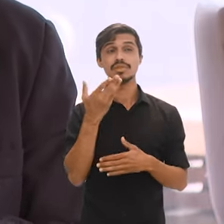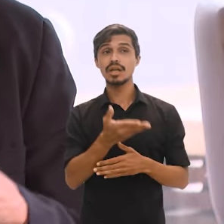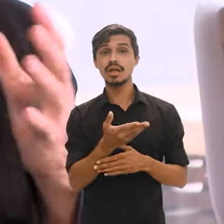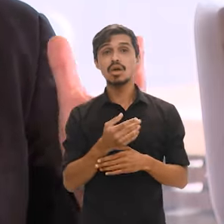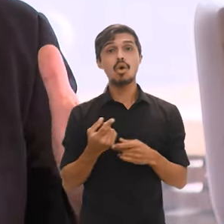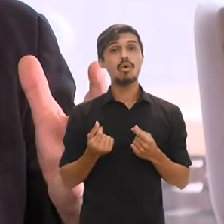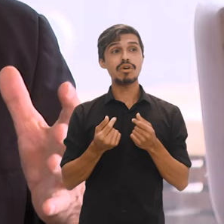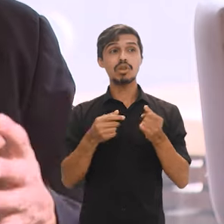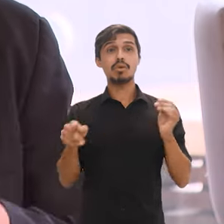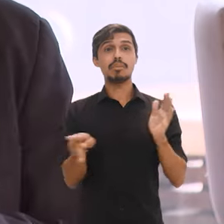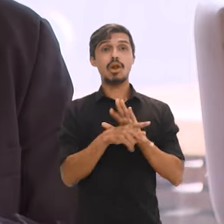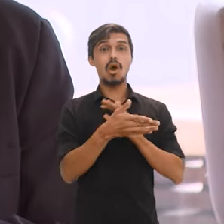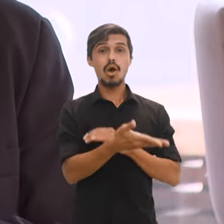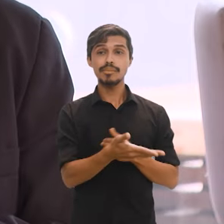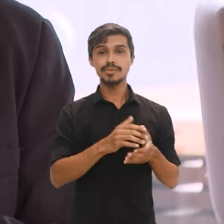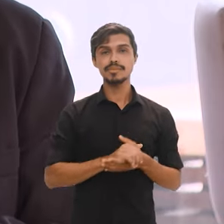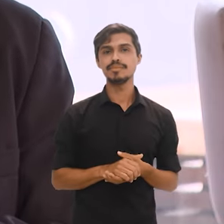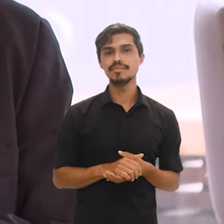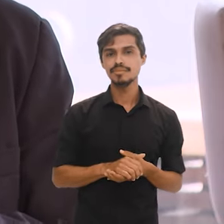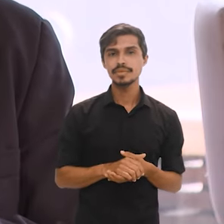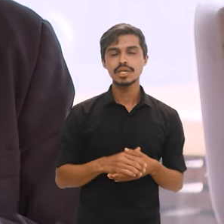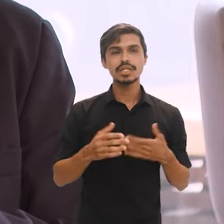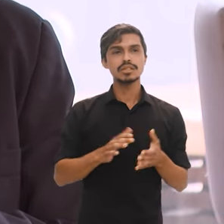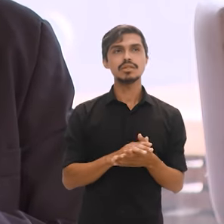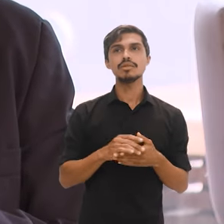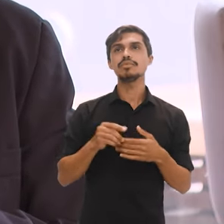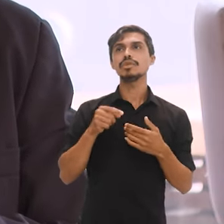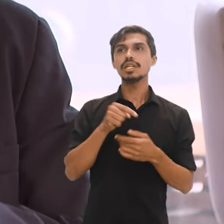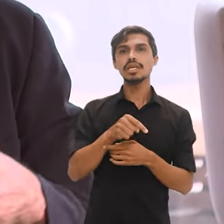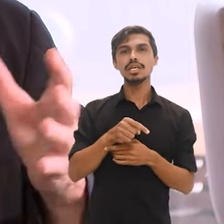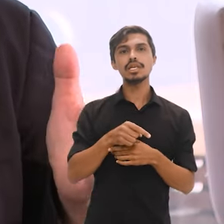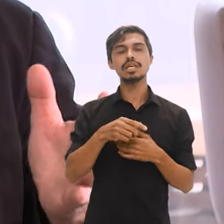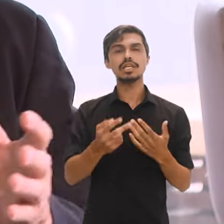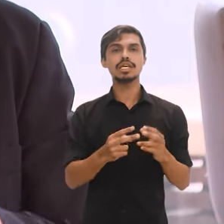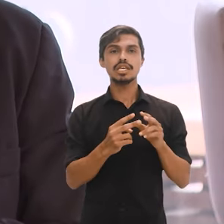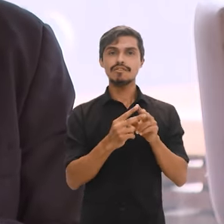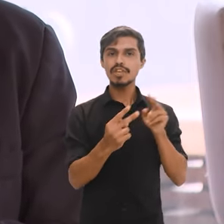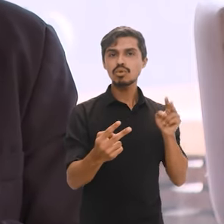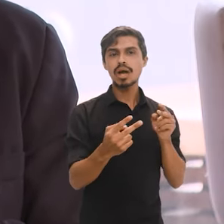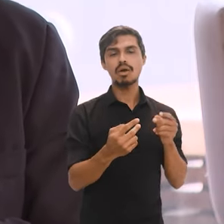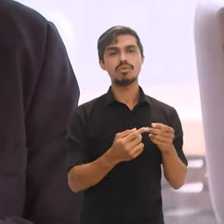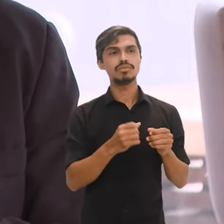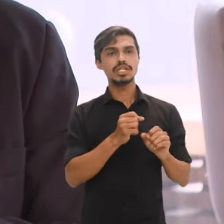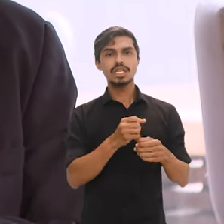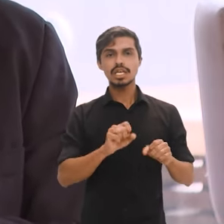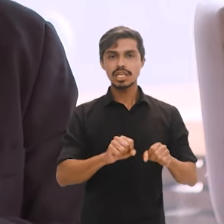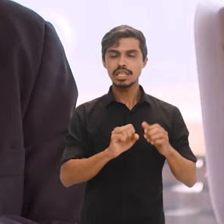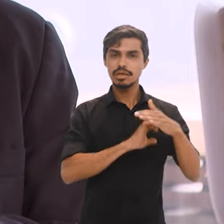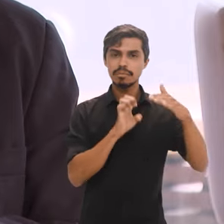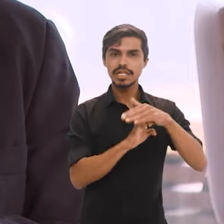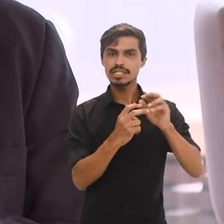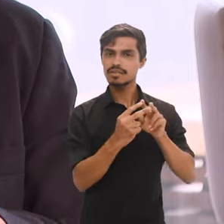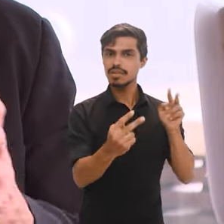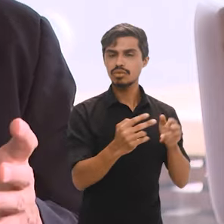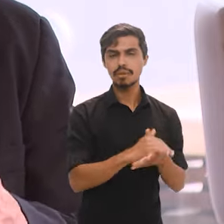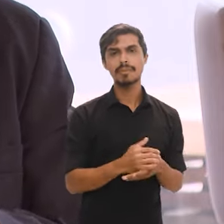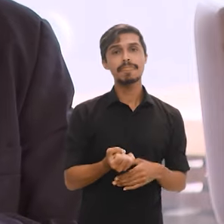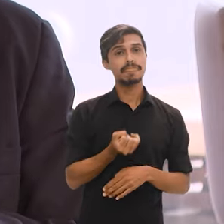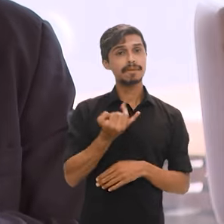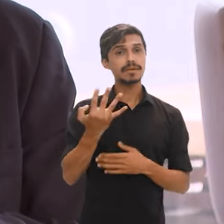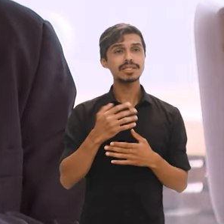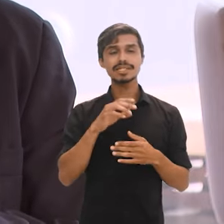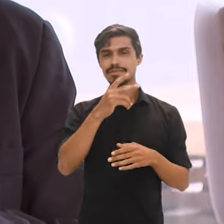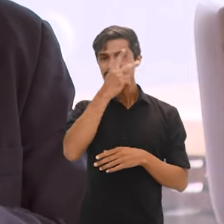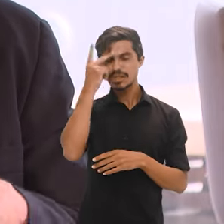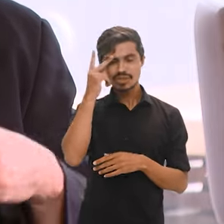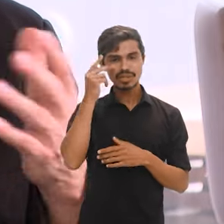o valor agregado nas iniciativas digitais? Por exemplo, quantas pessoas no Brasil hoje vivem atuando nas